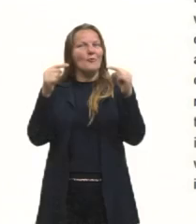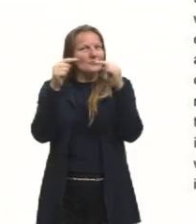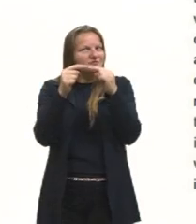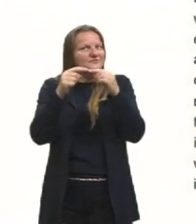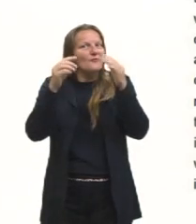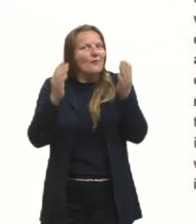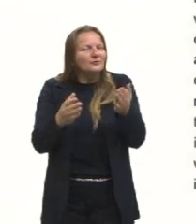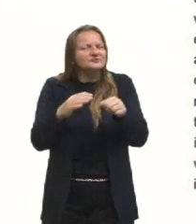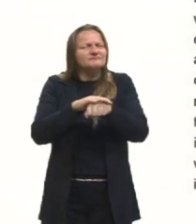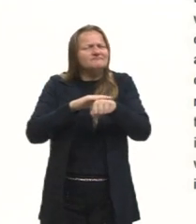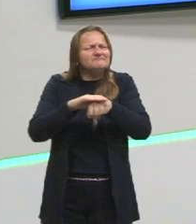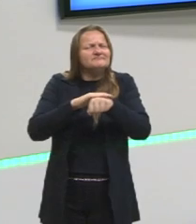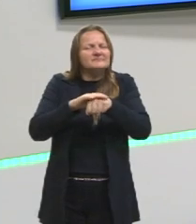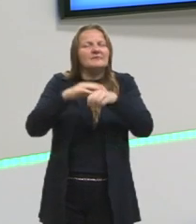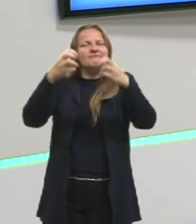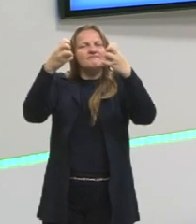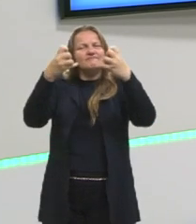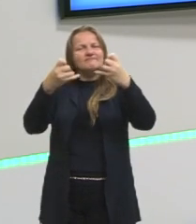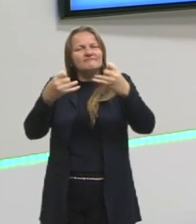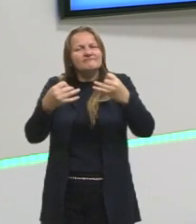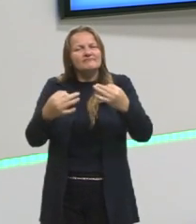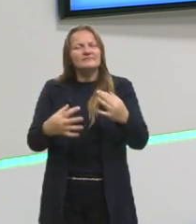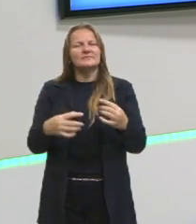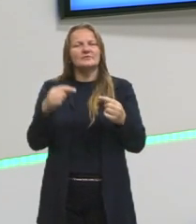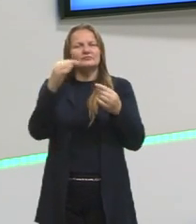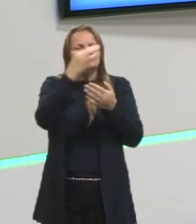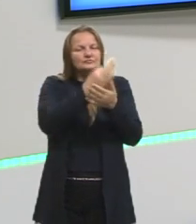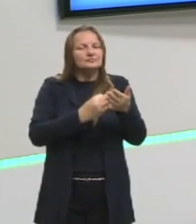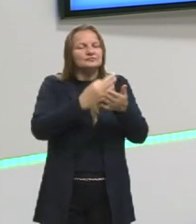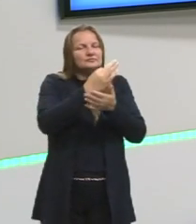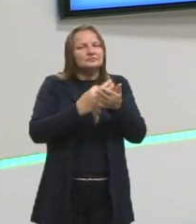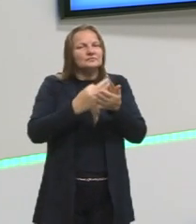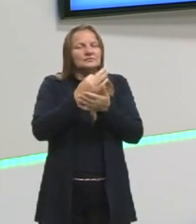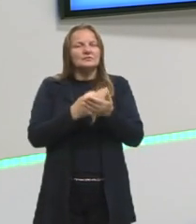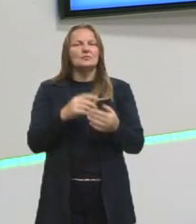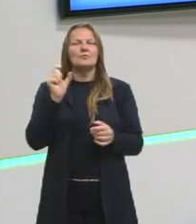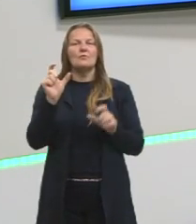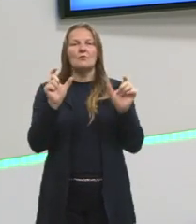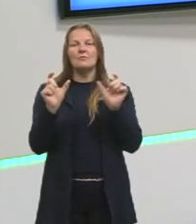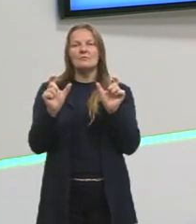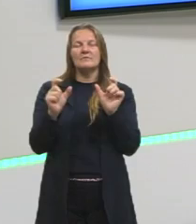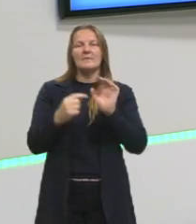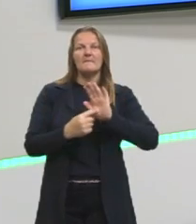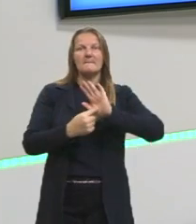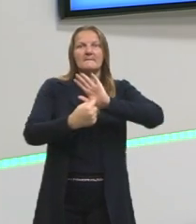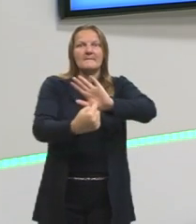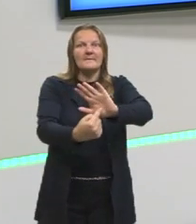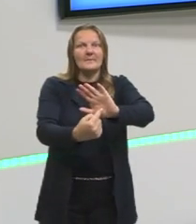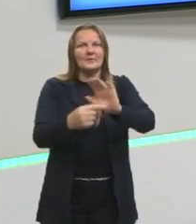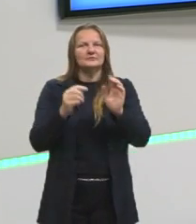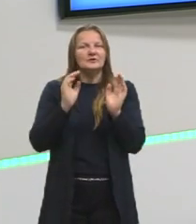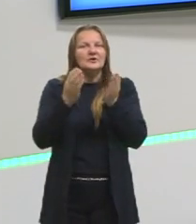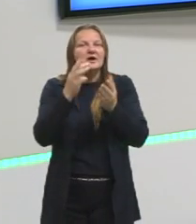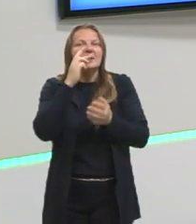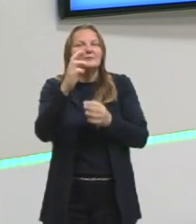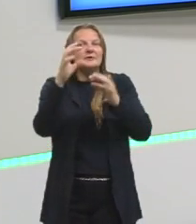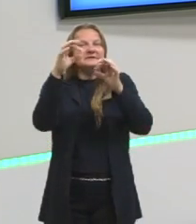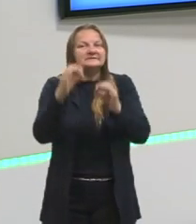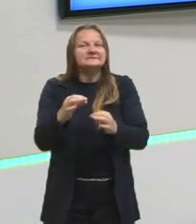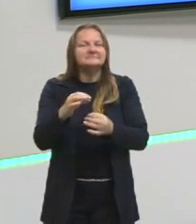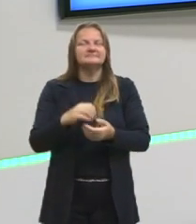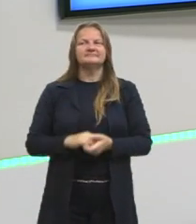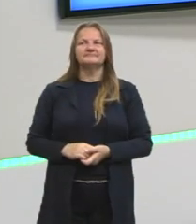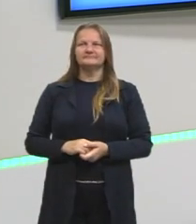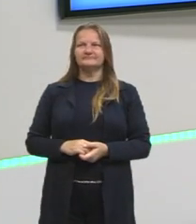hoje, o nosso objetivo é mostrar dentro de cada um dos textos que partes que nos levam à resposta correta.